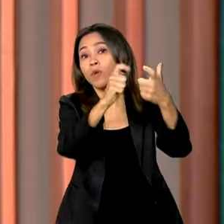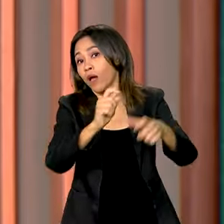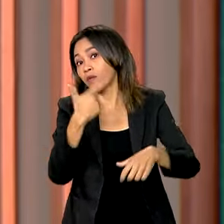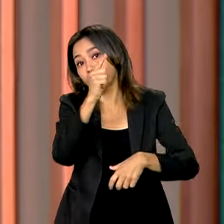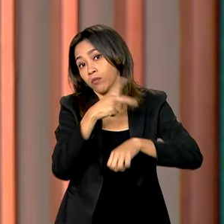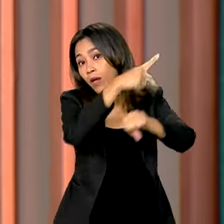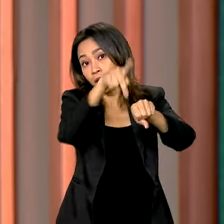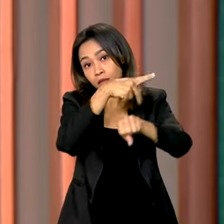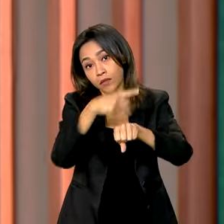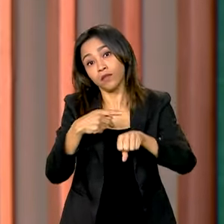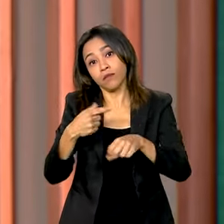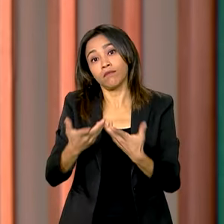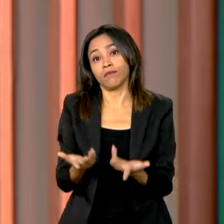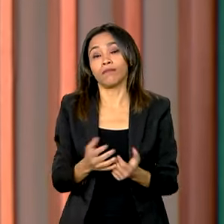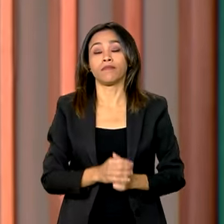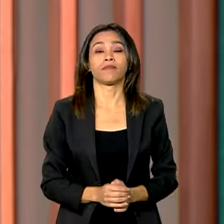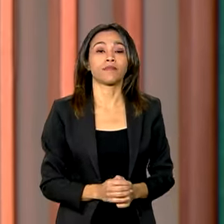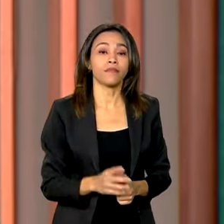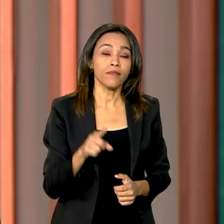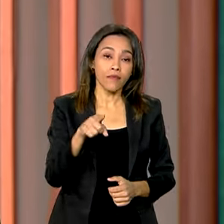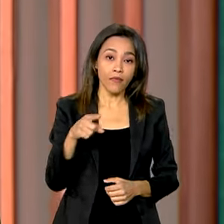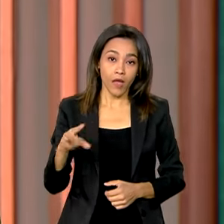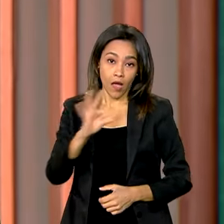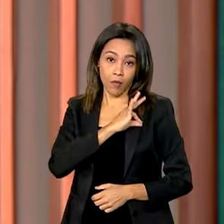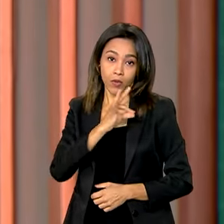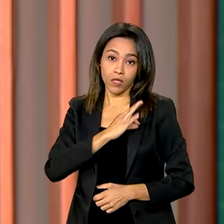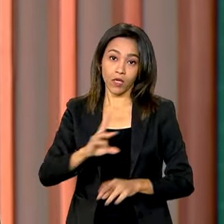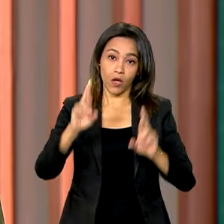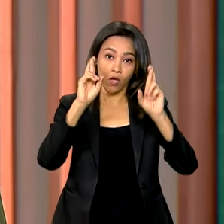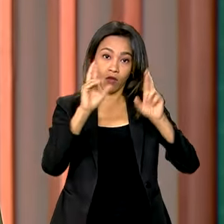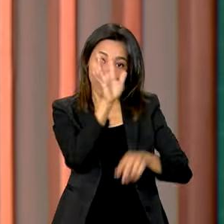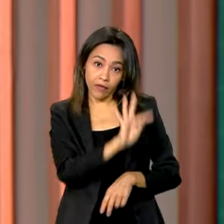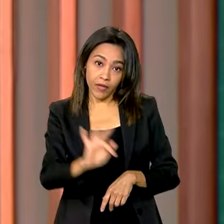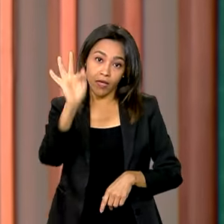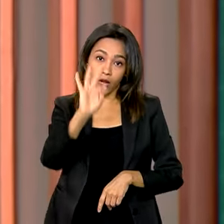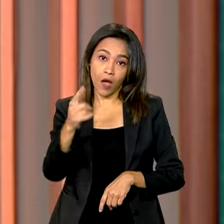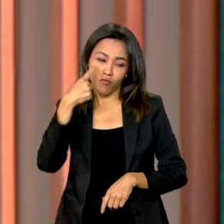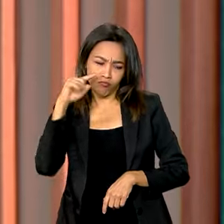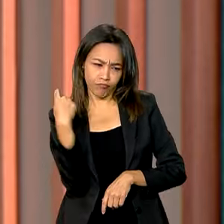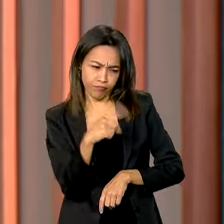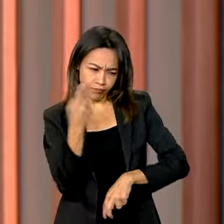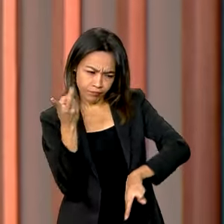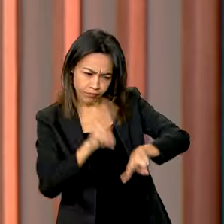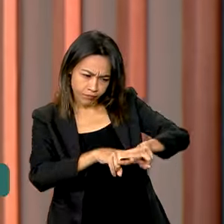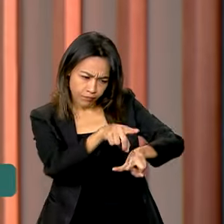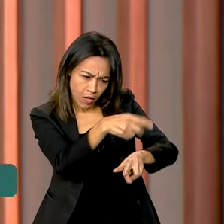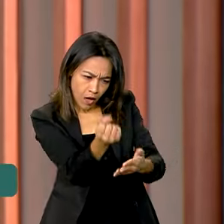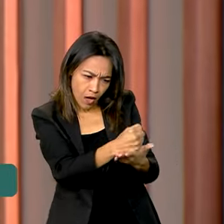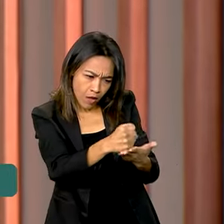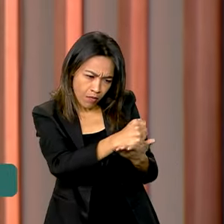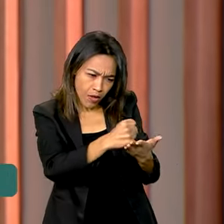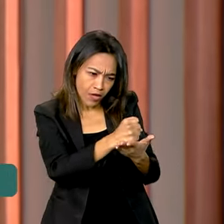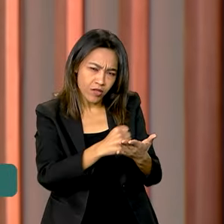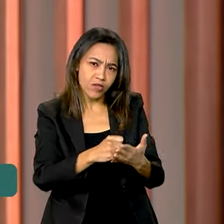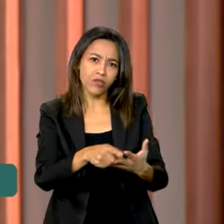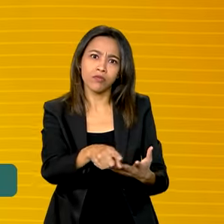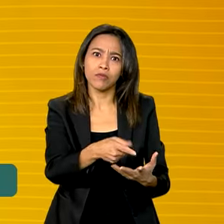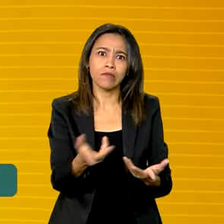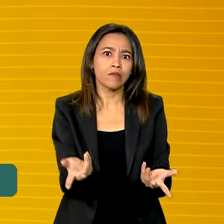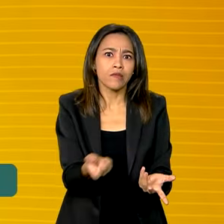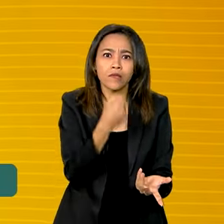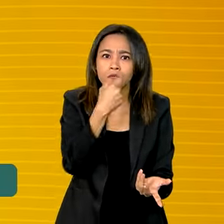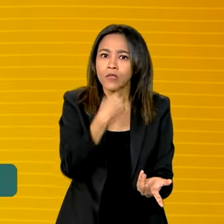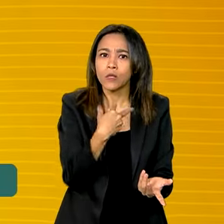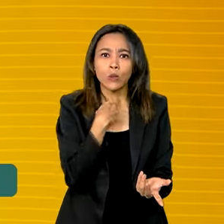A Polícia Rodoviária Federal apreendeu medicamentos de venda controlada, sendo transportados de maneira ilegal.